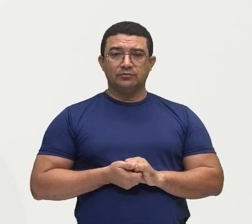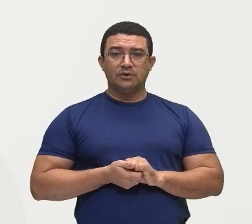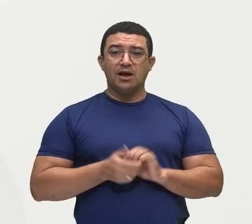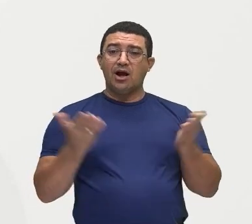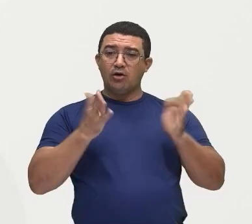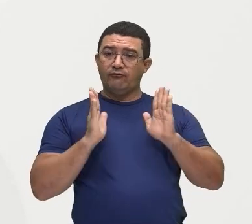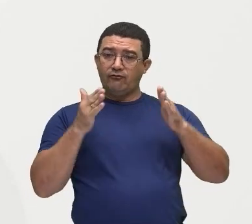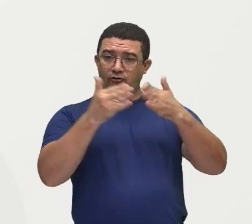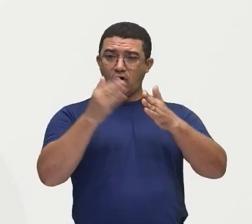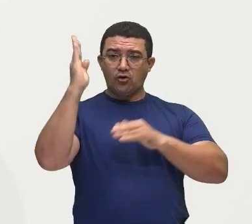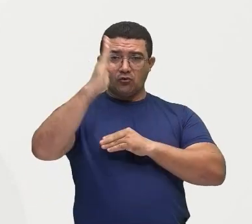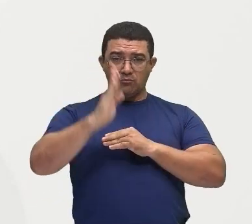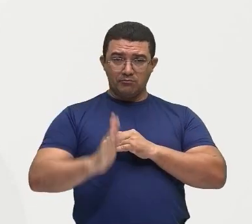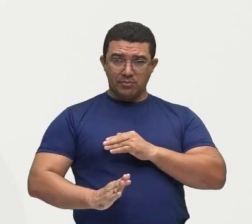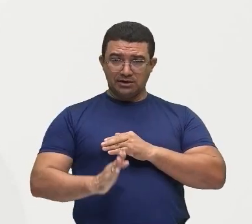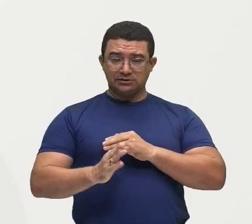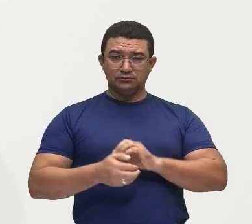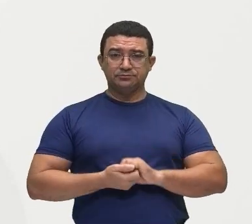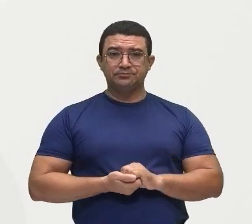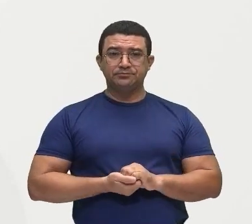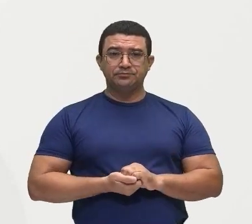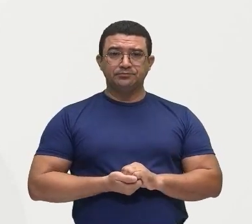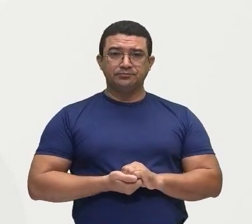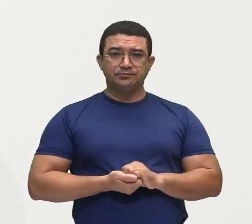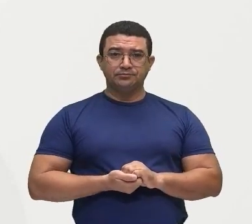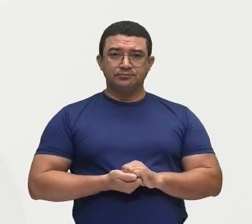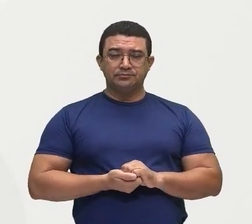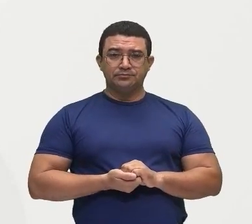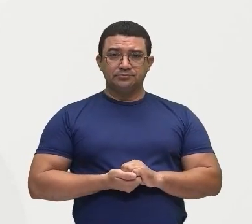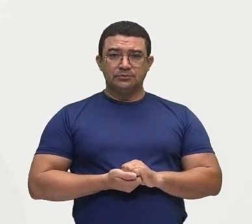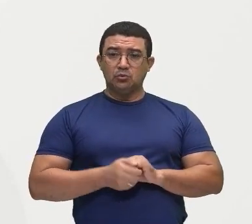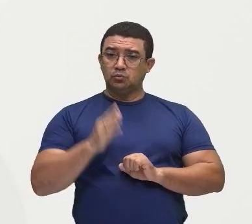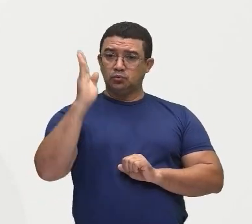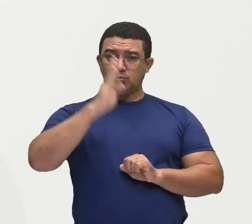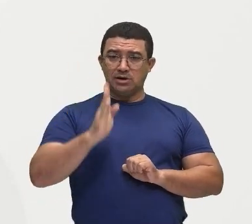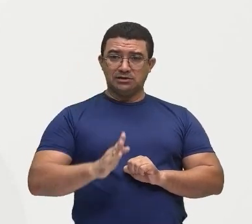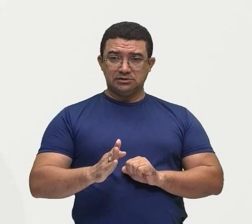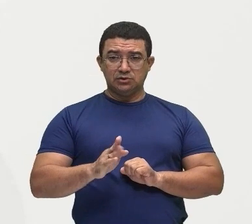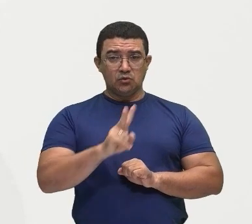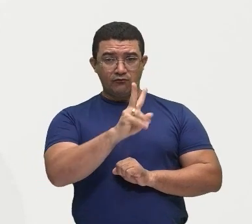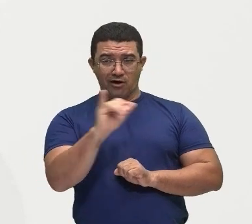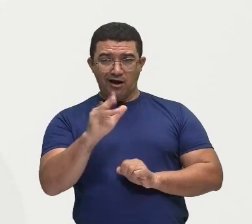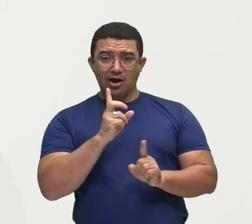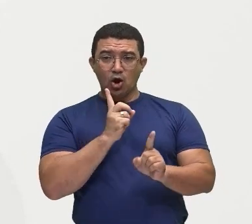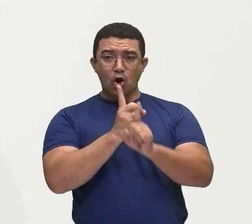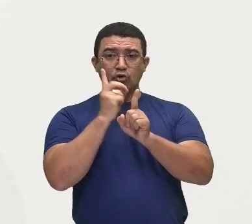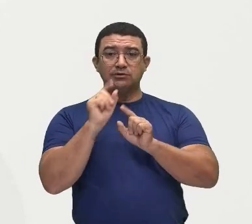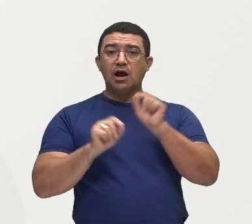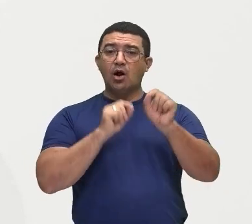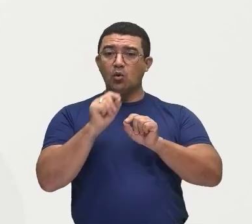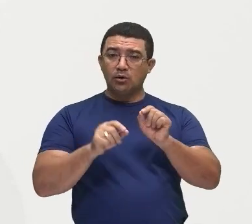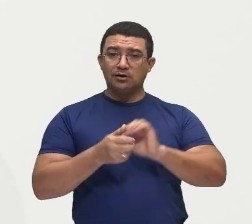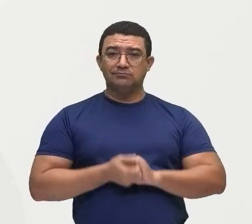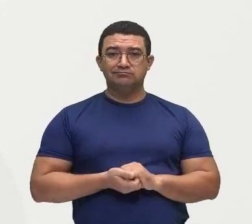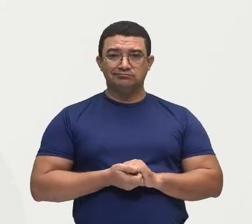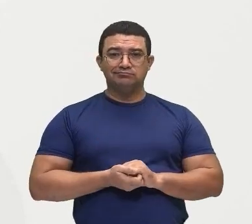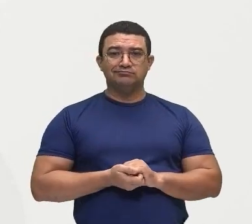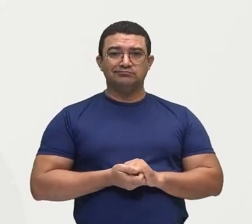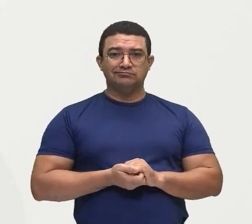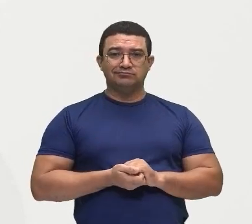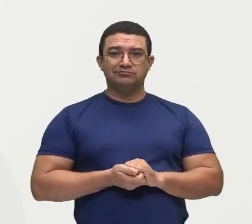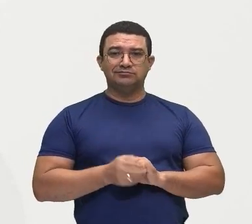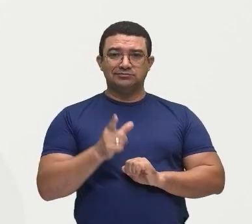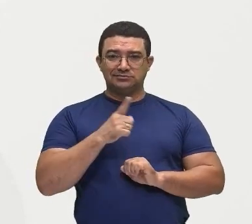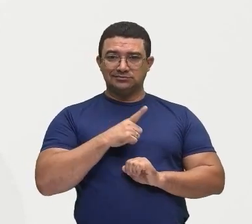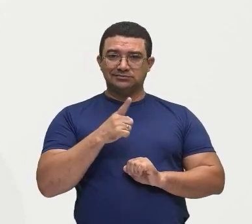nosso país, Para o Brasil. Aqui, olha, no Brasil, a gente vai encontrar uma extrema concentração